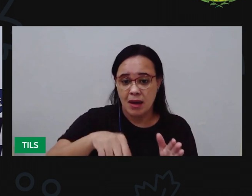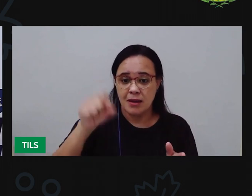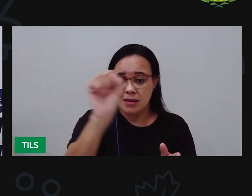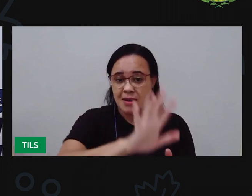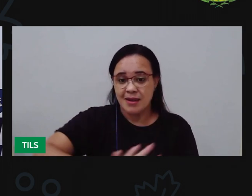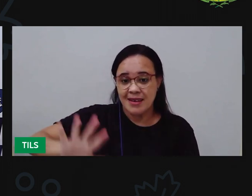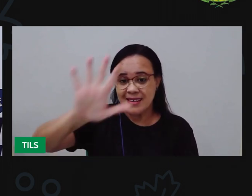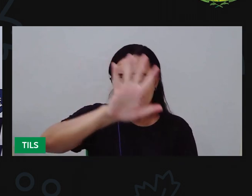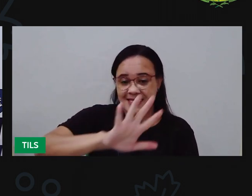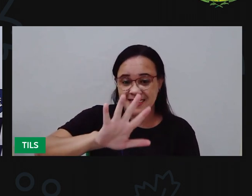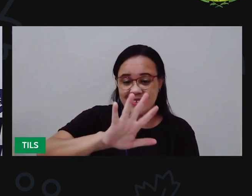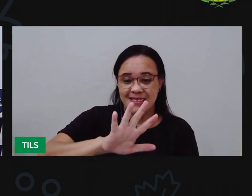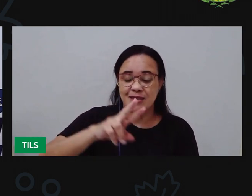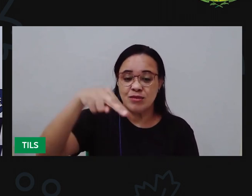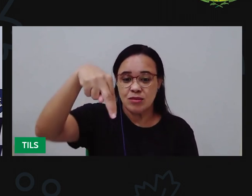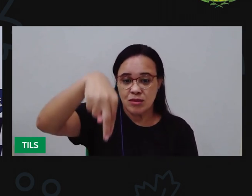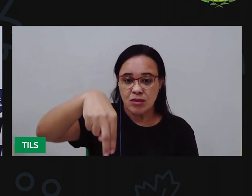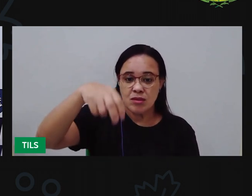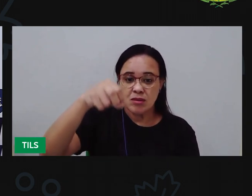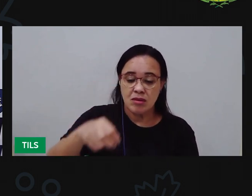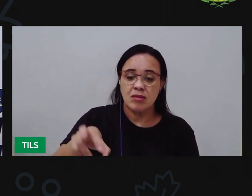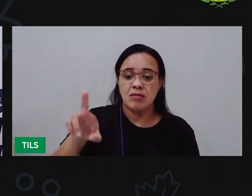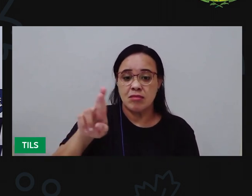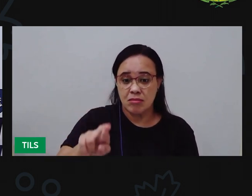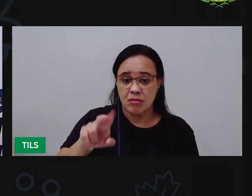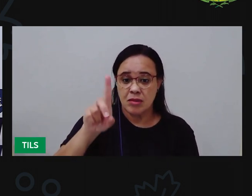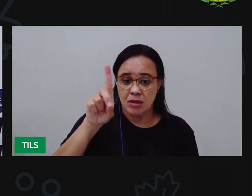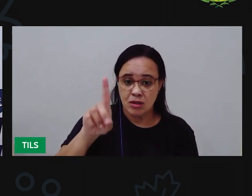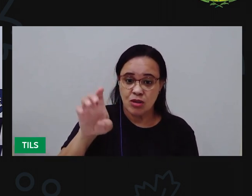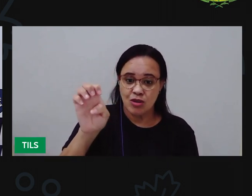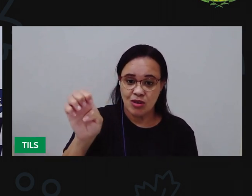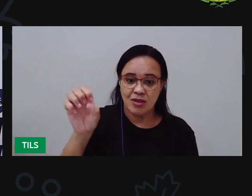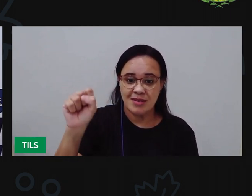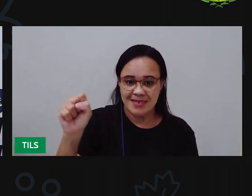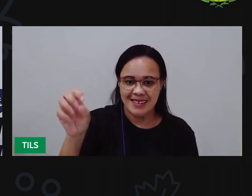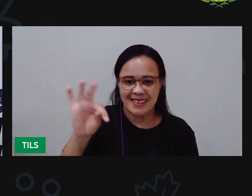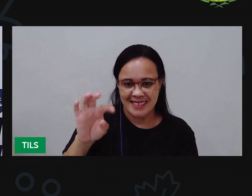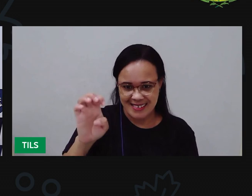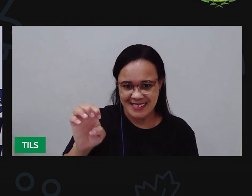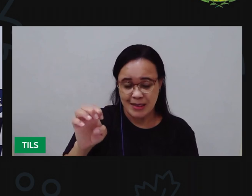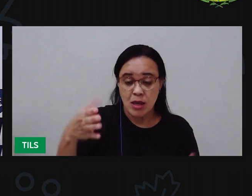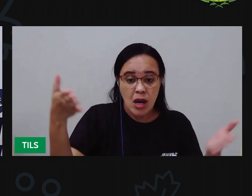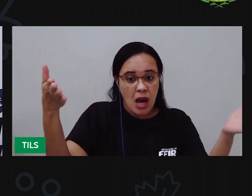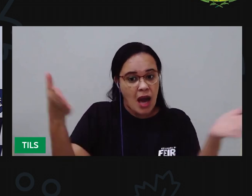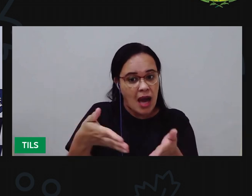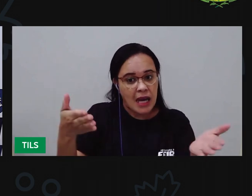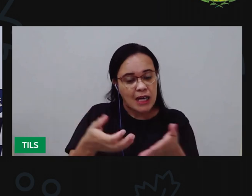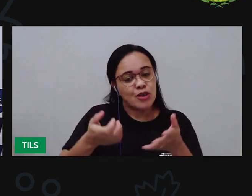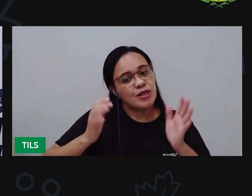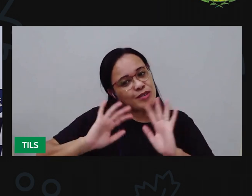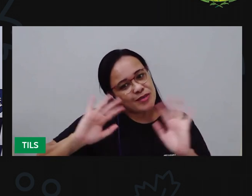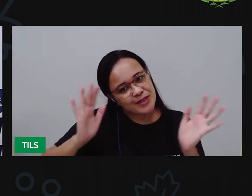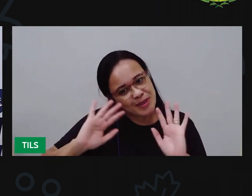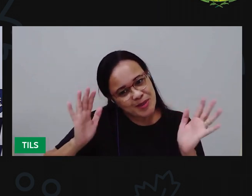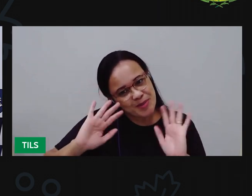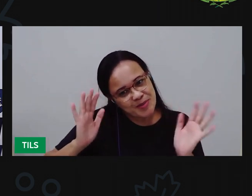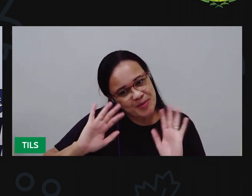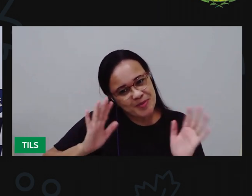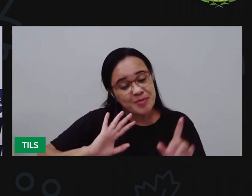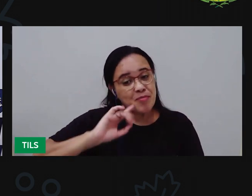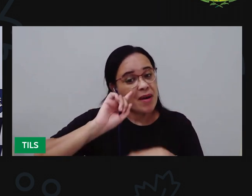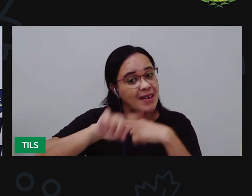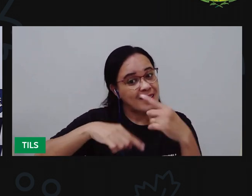nordeste Agora meus amores A gente vai se despedindo Nos vemos No próximo